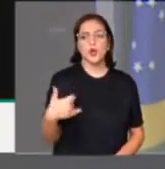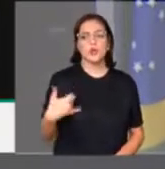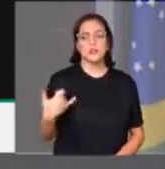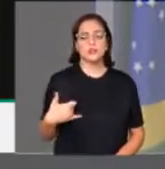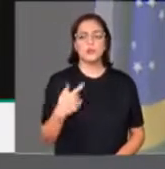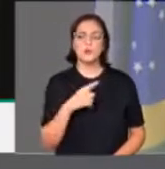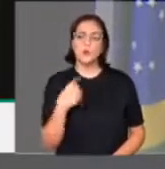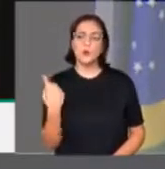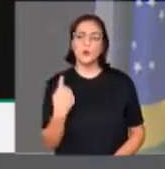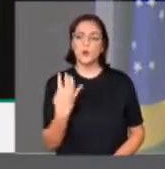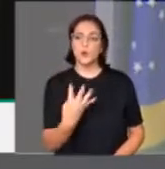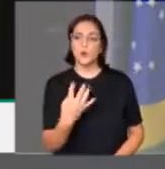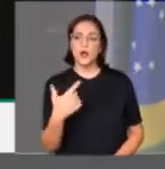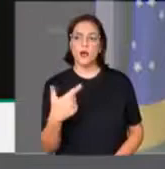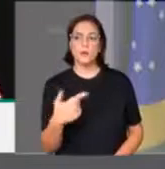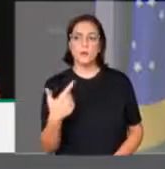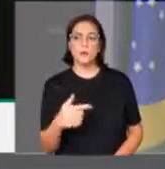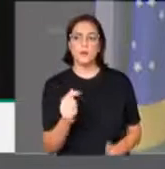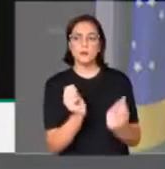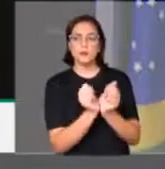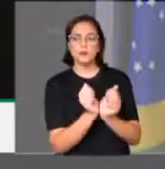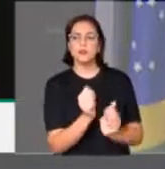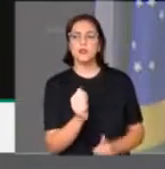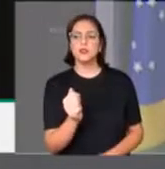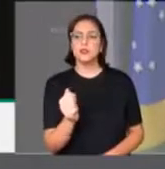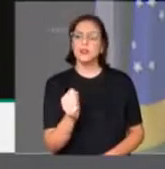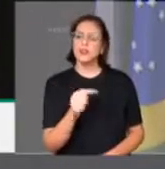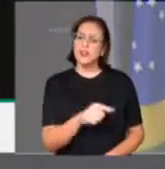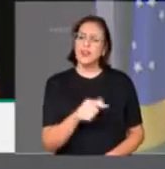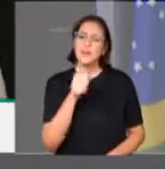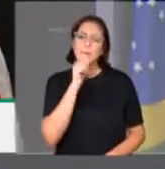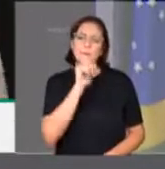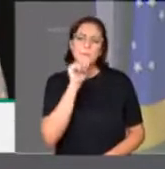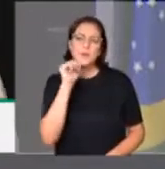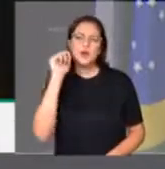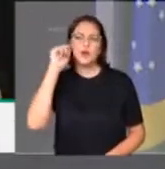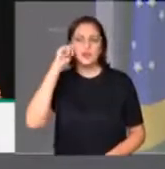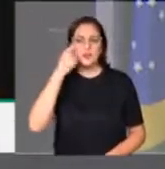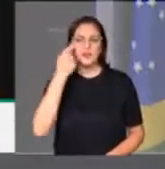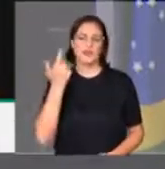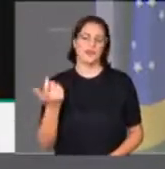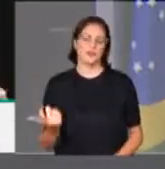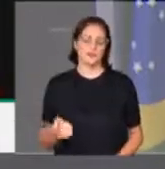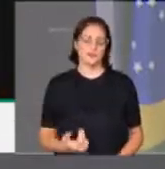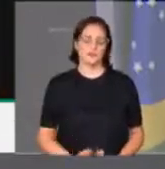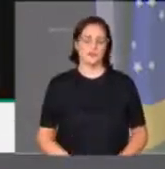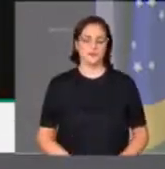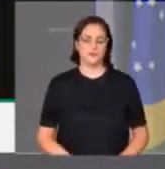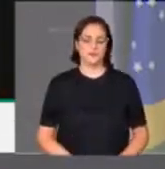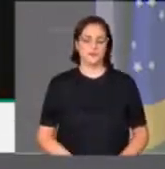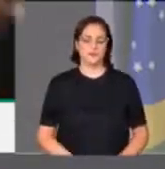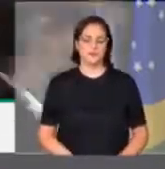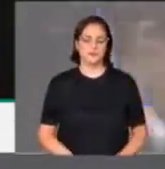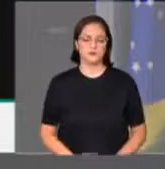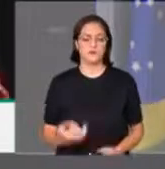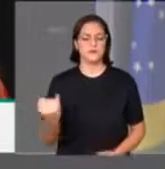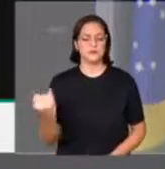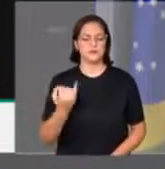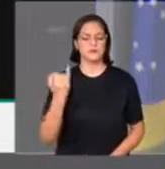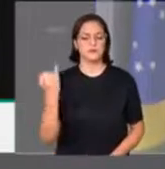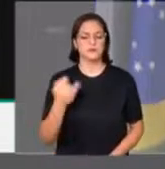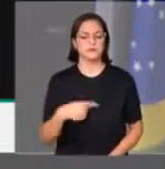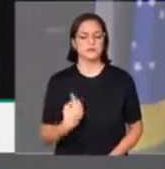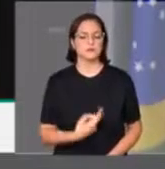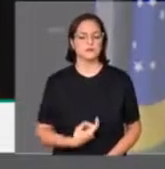tiros e algemado. 12 anos, filho de uma mulher negra. Então digo isso porque acho fundamental, quando ocupamos espaços de poder,